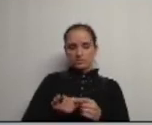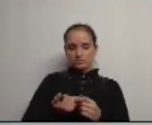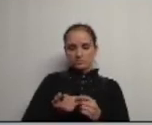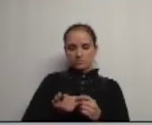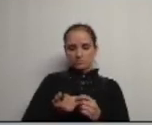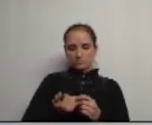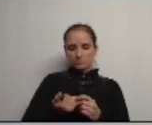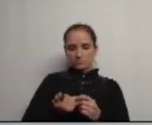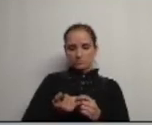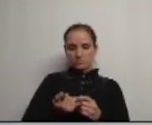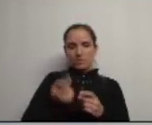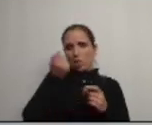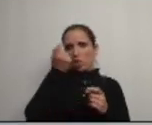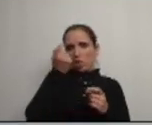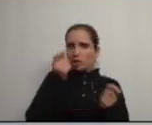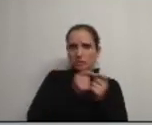não, não aproximados